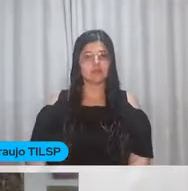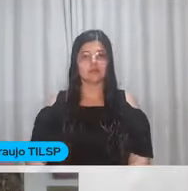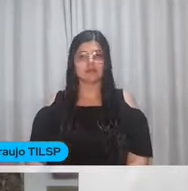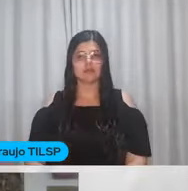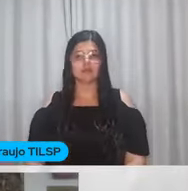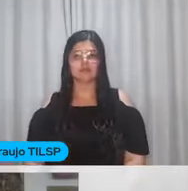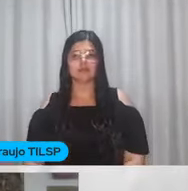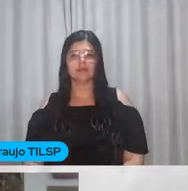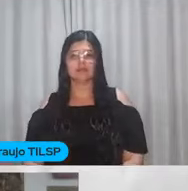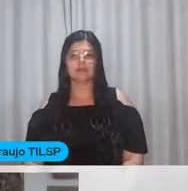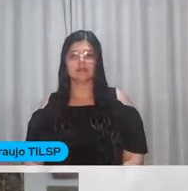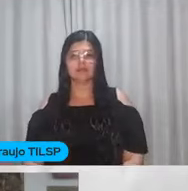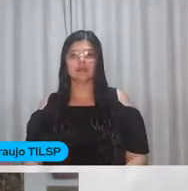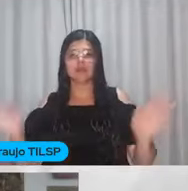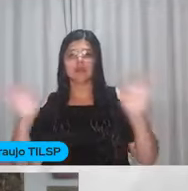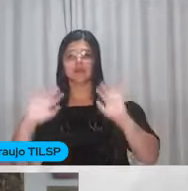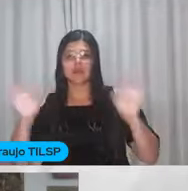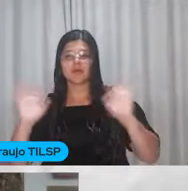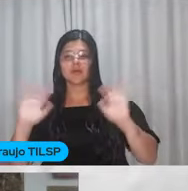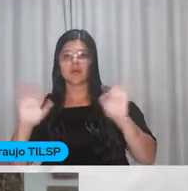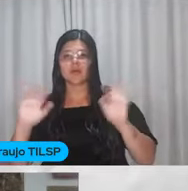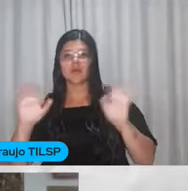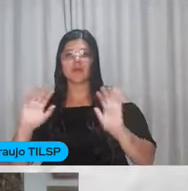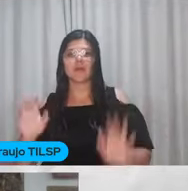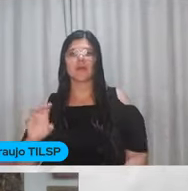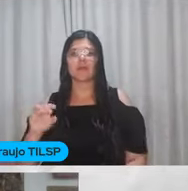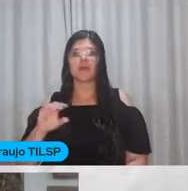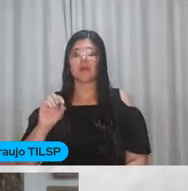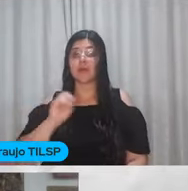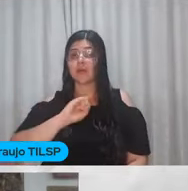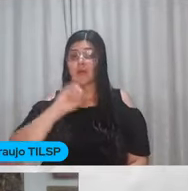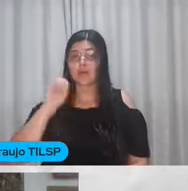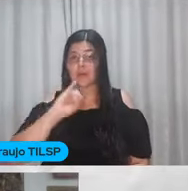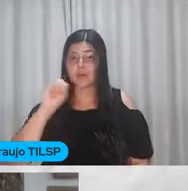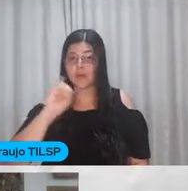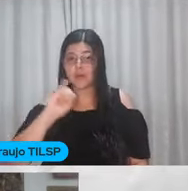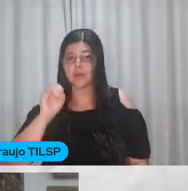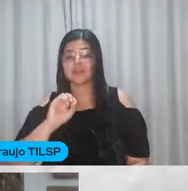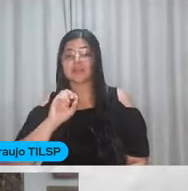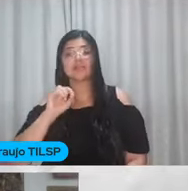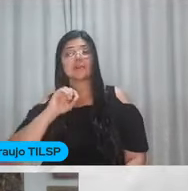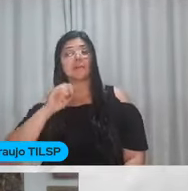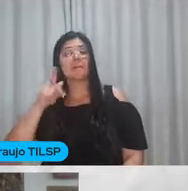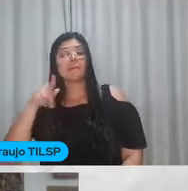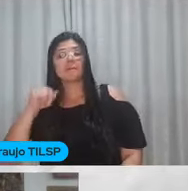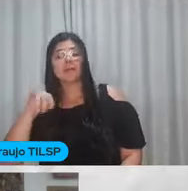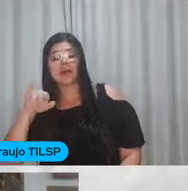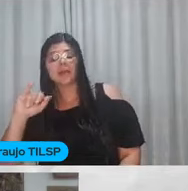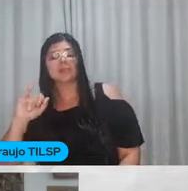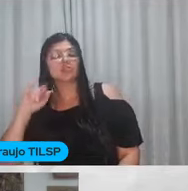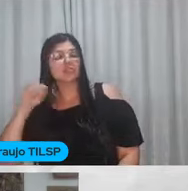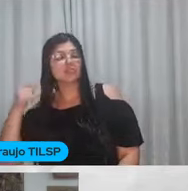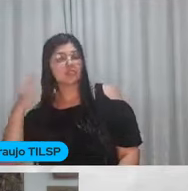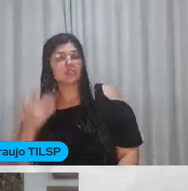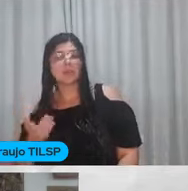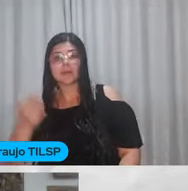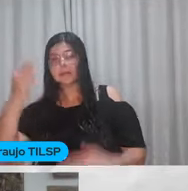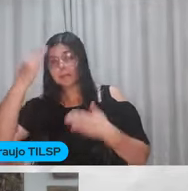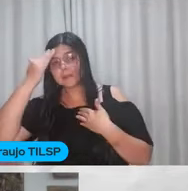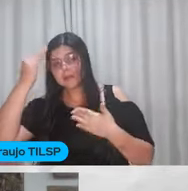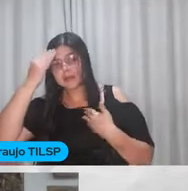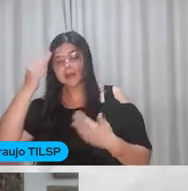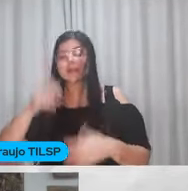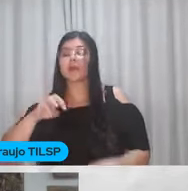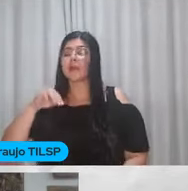Olá Oi Pathy Jéssica Gente Muito obrigada Pathy Pelo